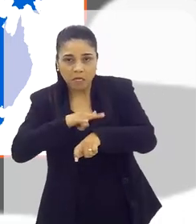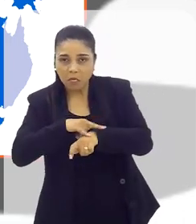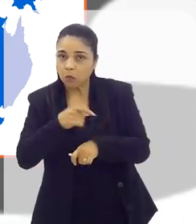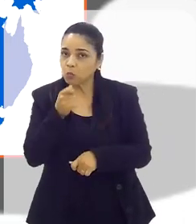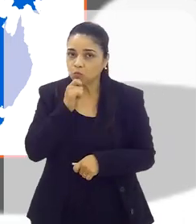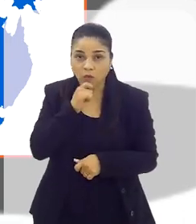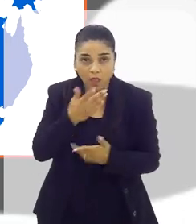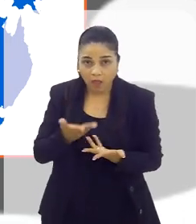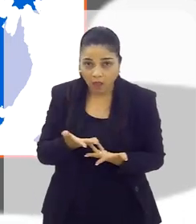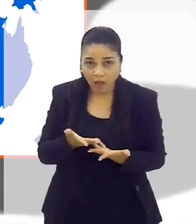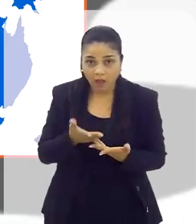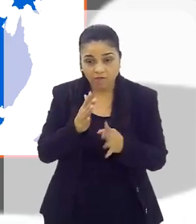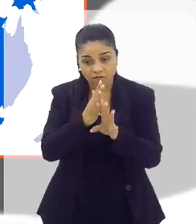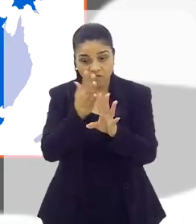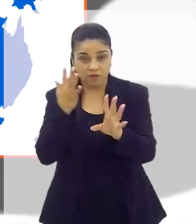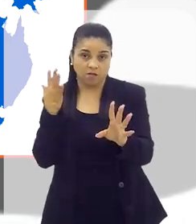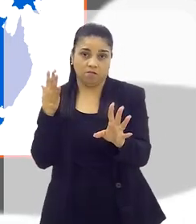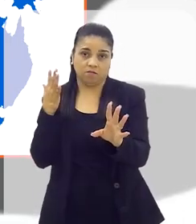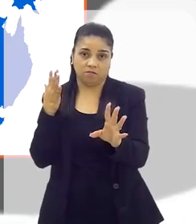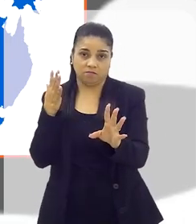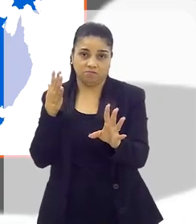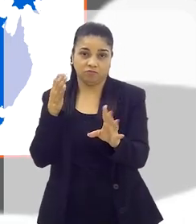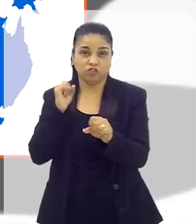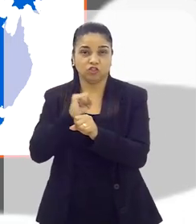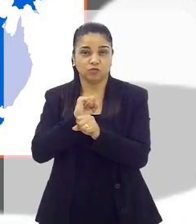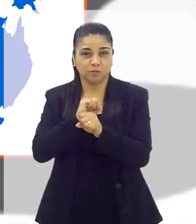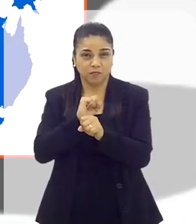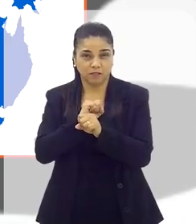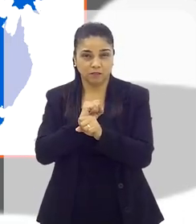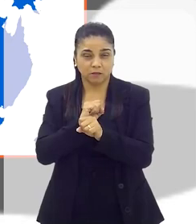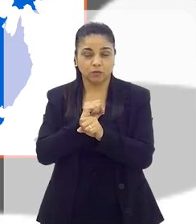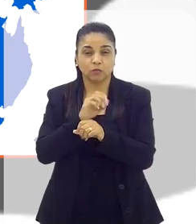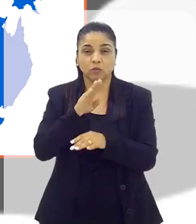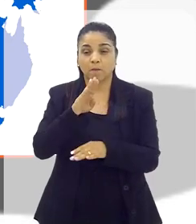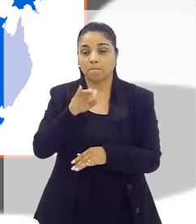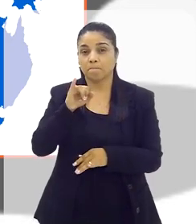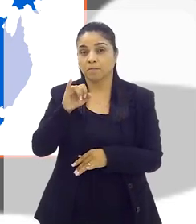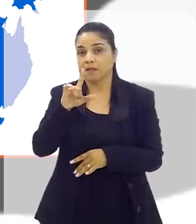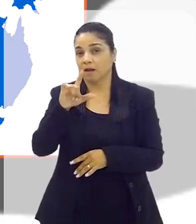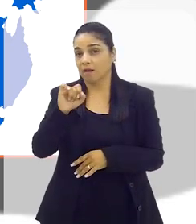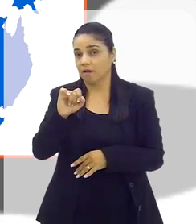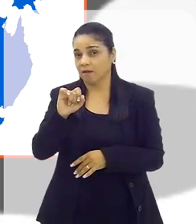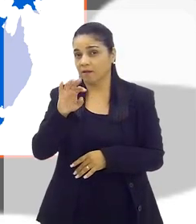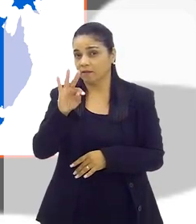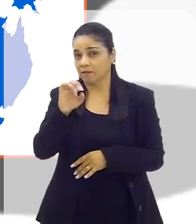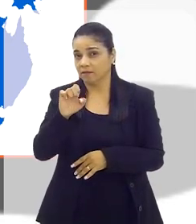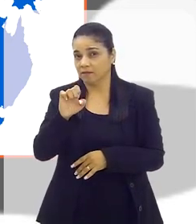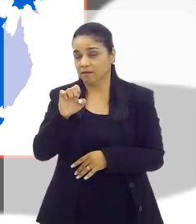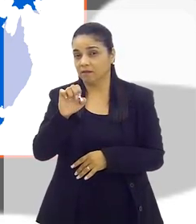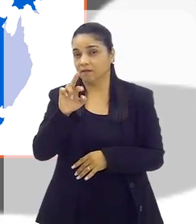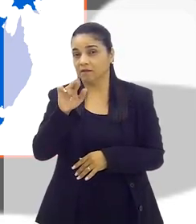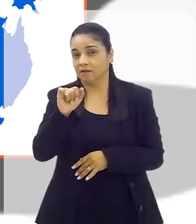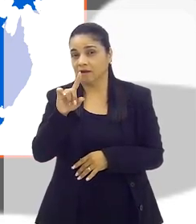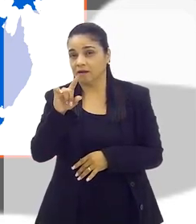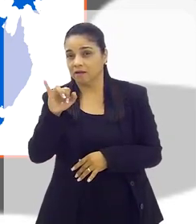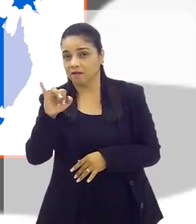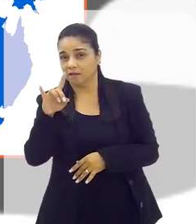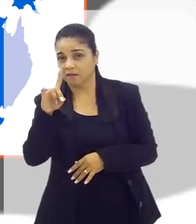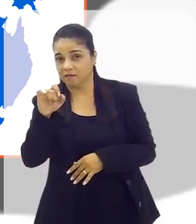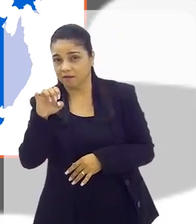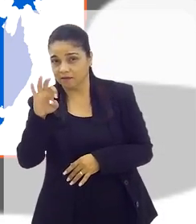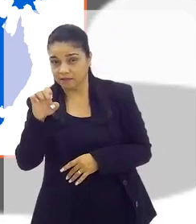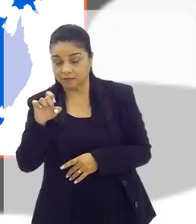toalete, não tem. Por que que, no caso da bilateralidade do visto, do visto que você se referiu,